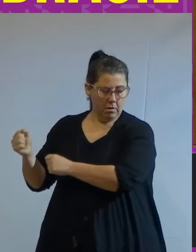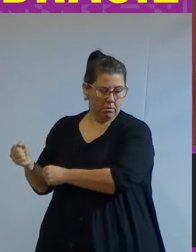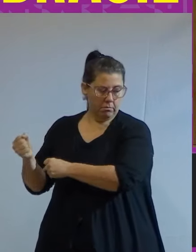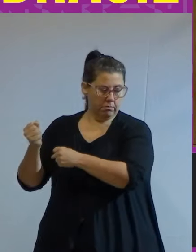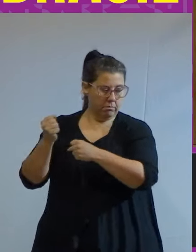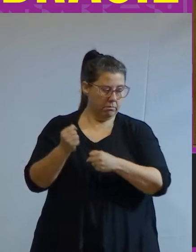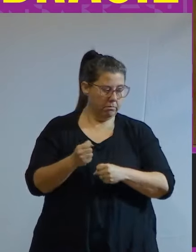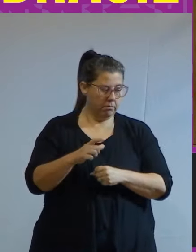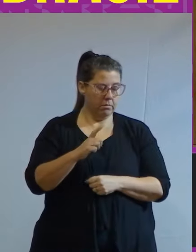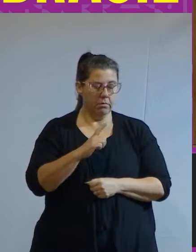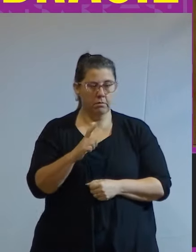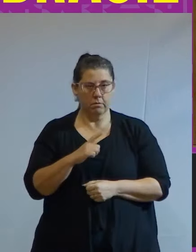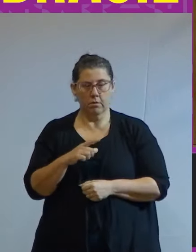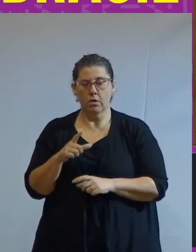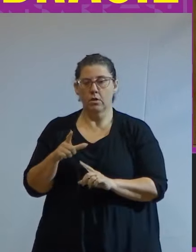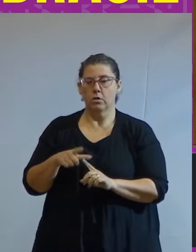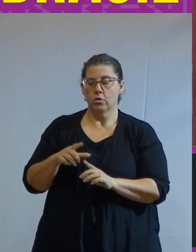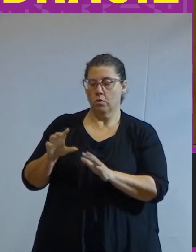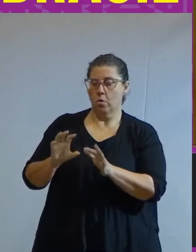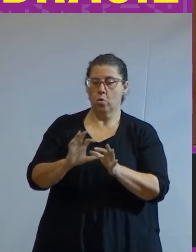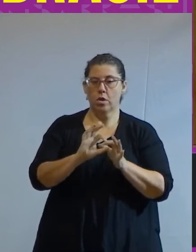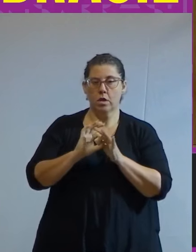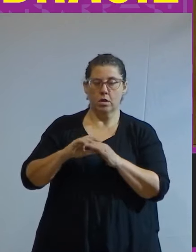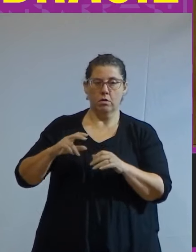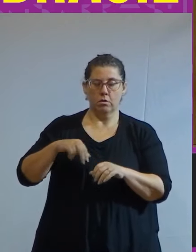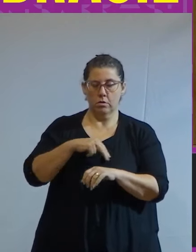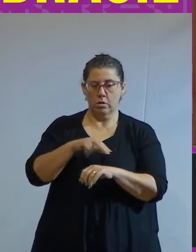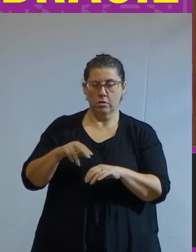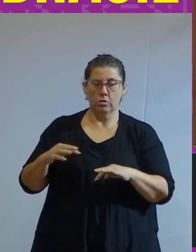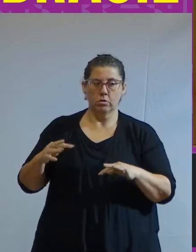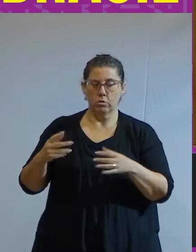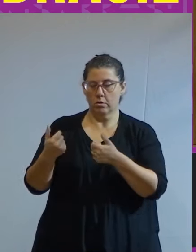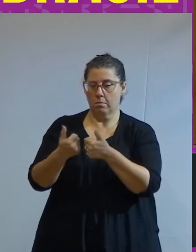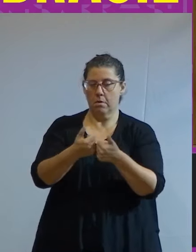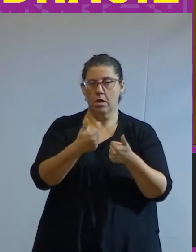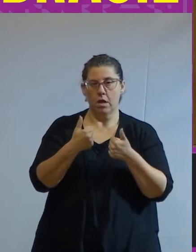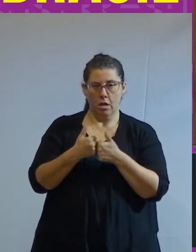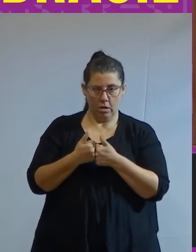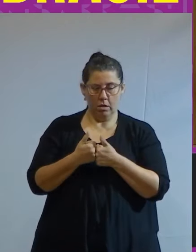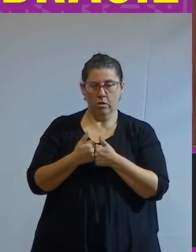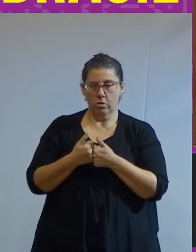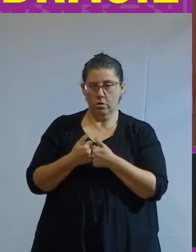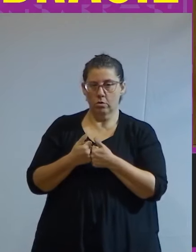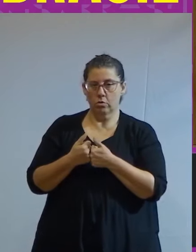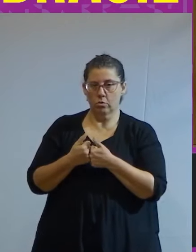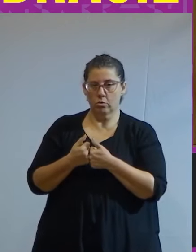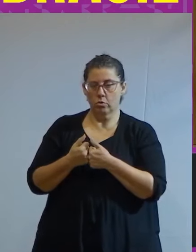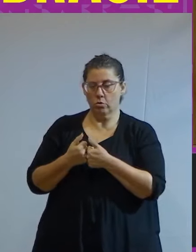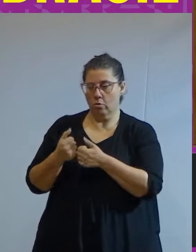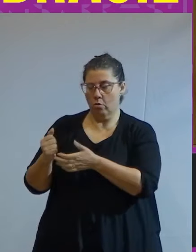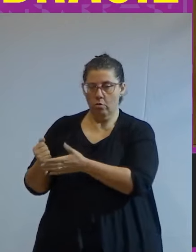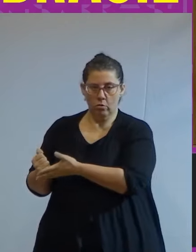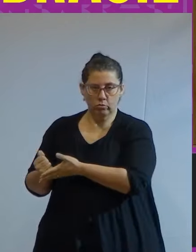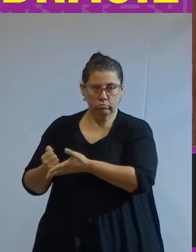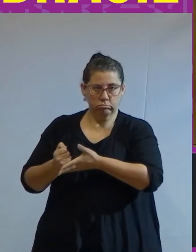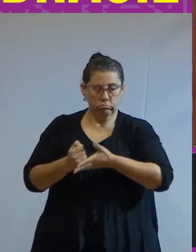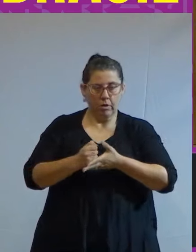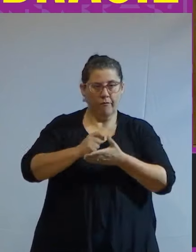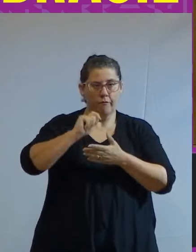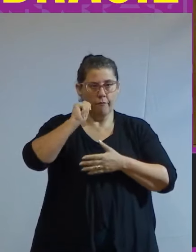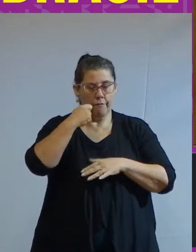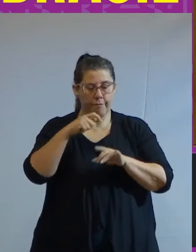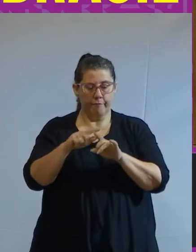Como havia uma espécie de união nacional em torno do tráfico negreiro e da escravidão pois mesmo a gente